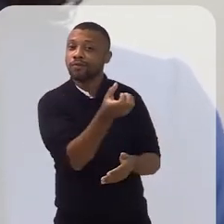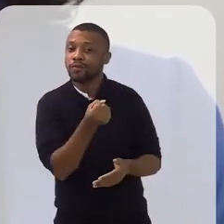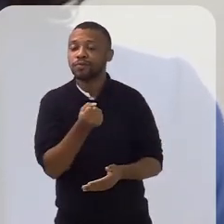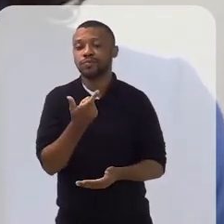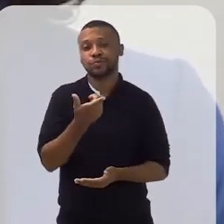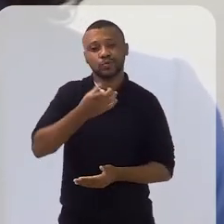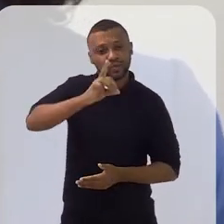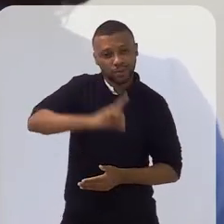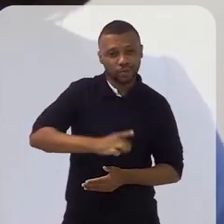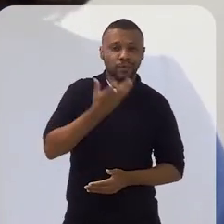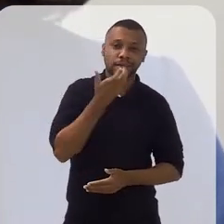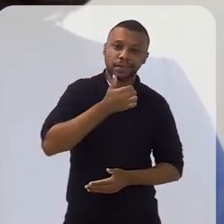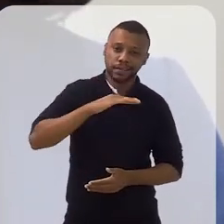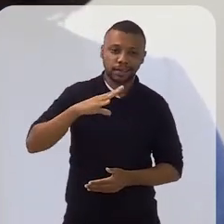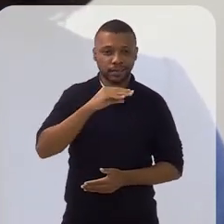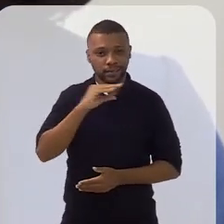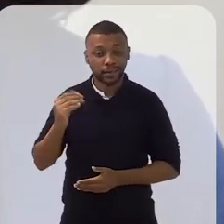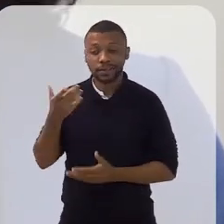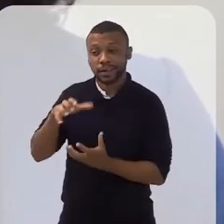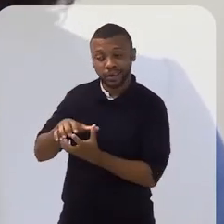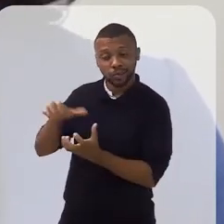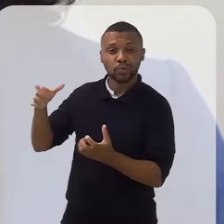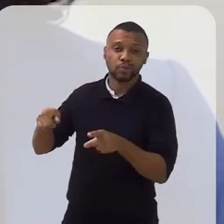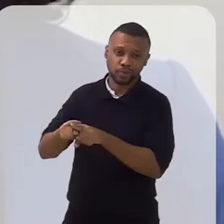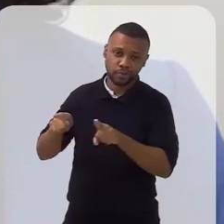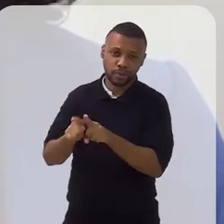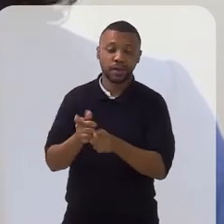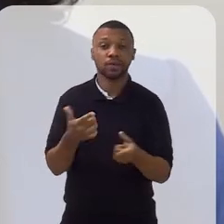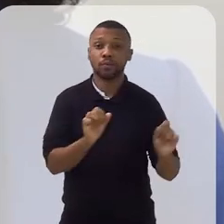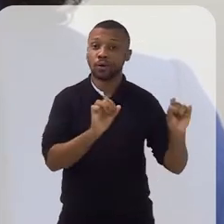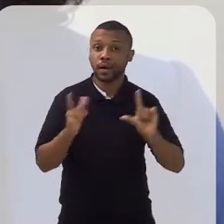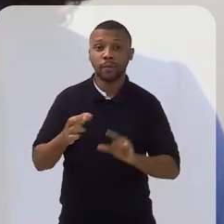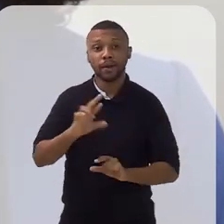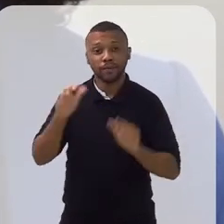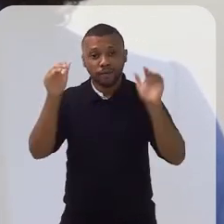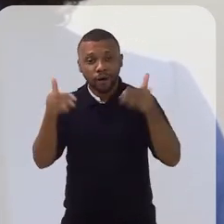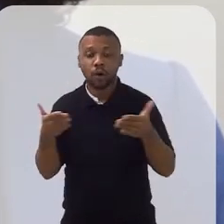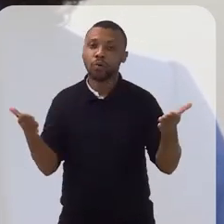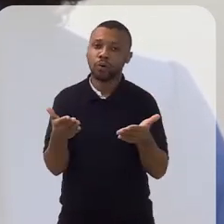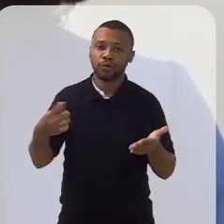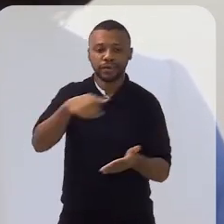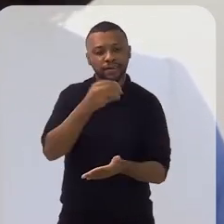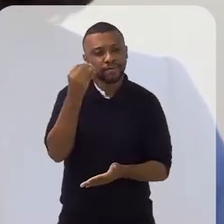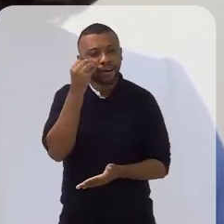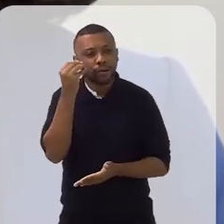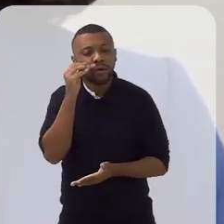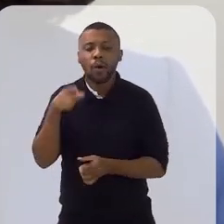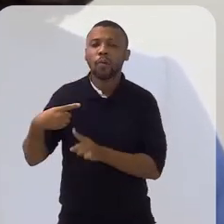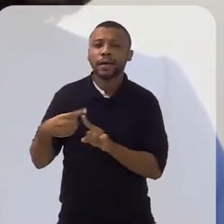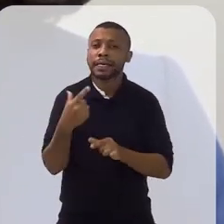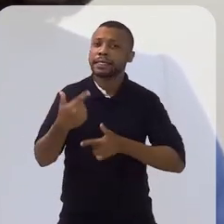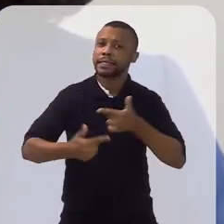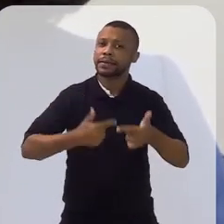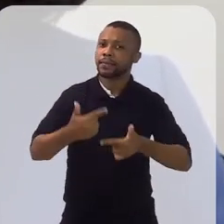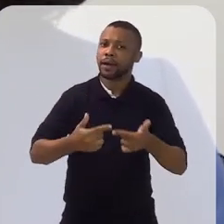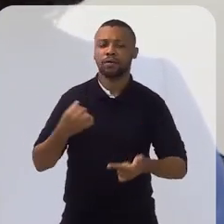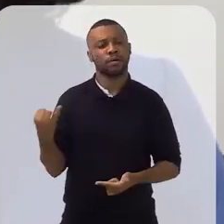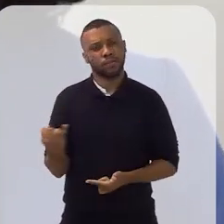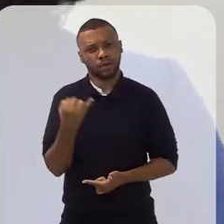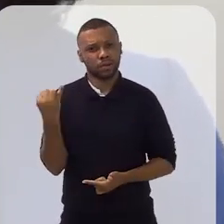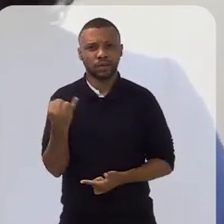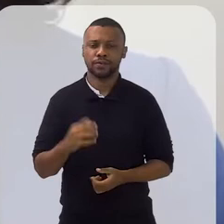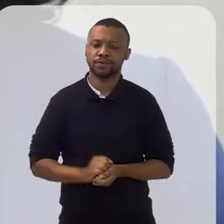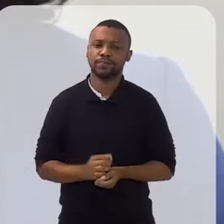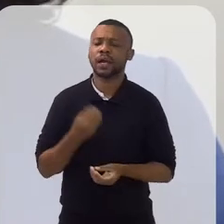de direito da criança e do adolescente e os fundos do idoso. No programa Rio em Foco de hoje, você vai poder conferir por que esse